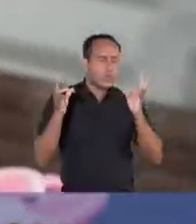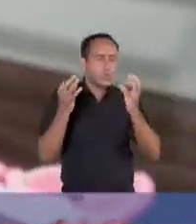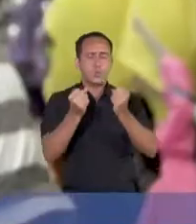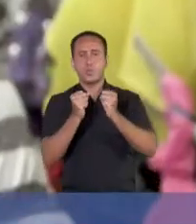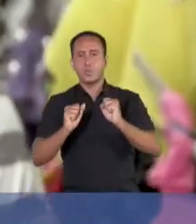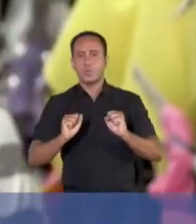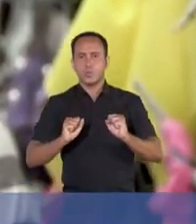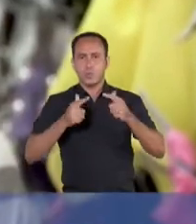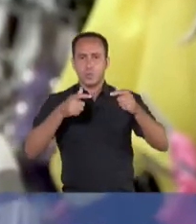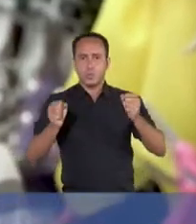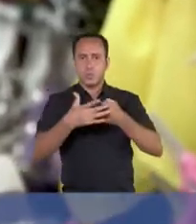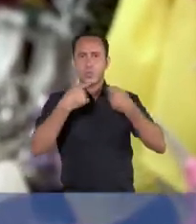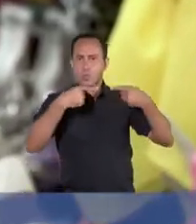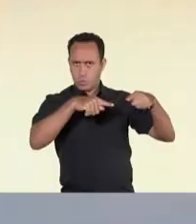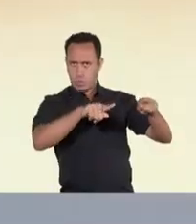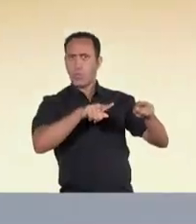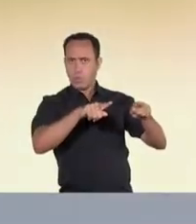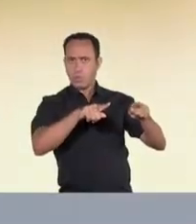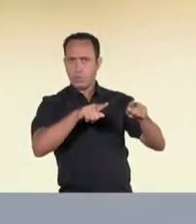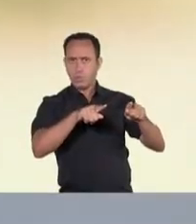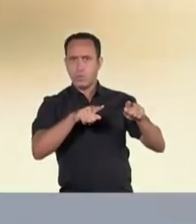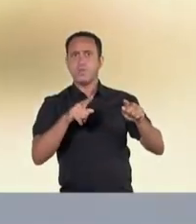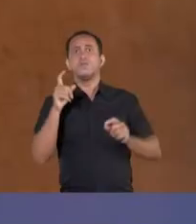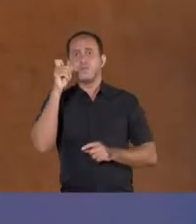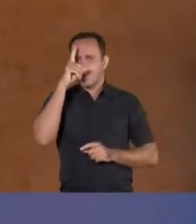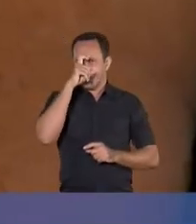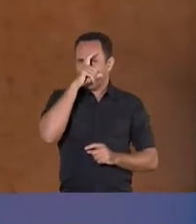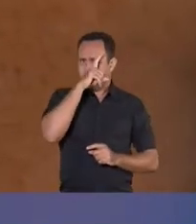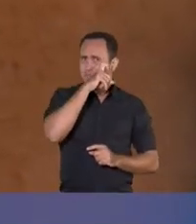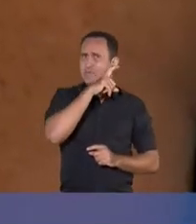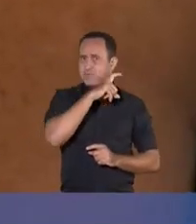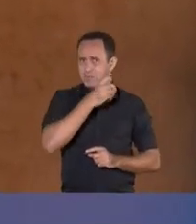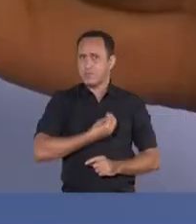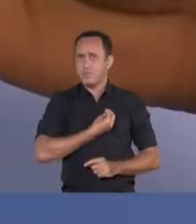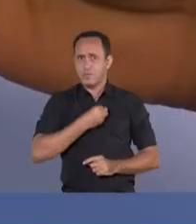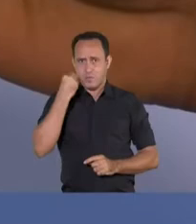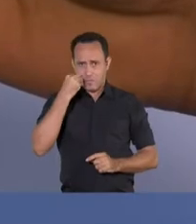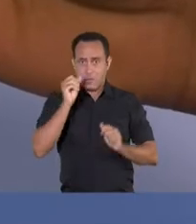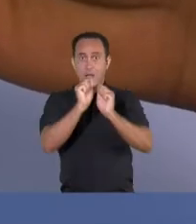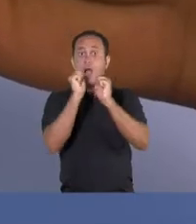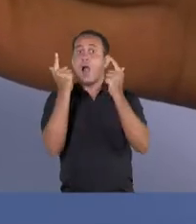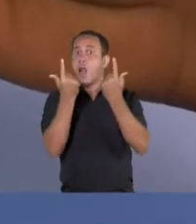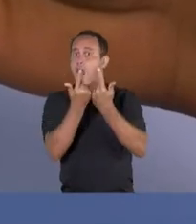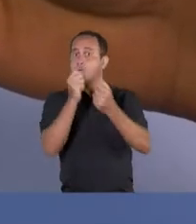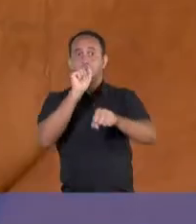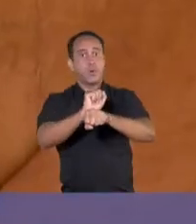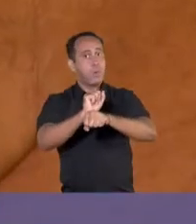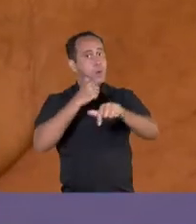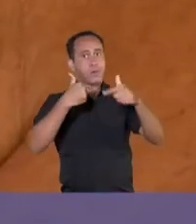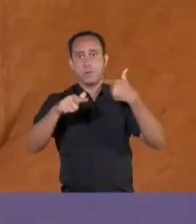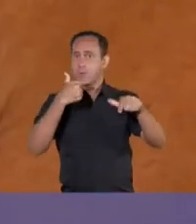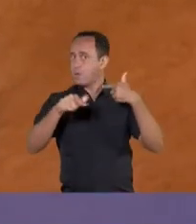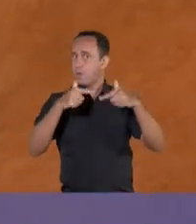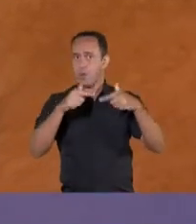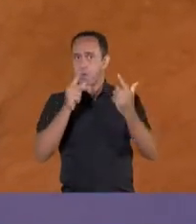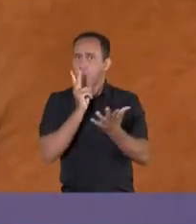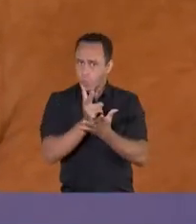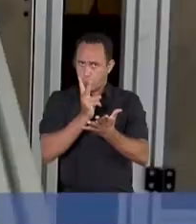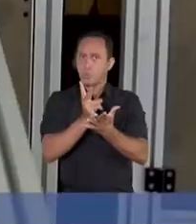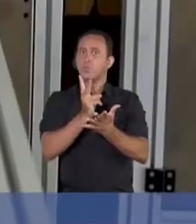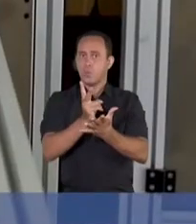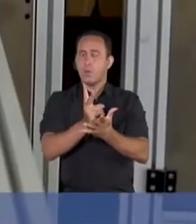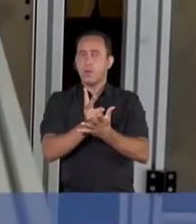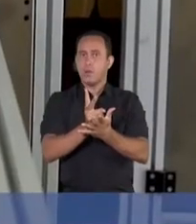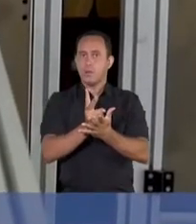e alma contra o coronavírus. E mesmo nesses tempos tão desafiadores, a Alese não parou um momento sequer.